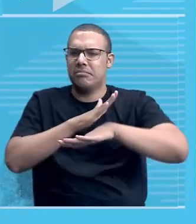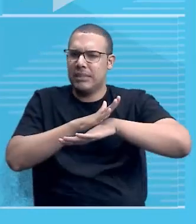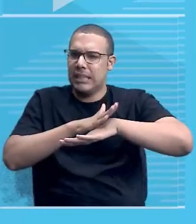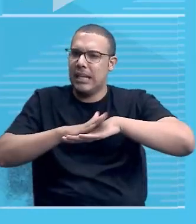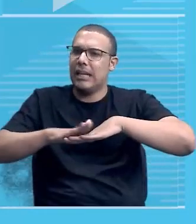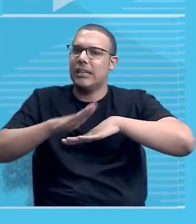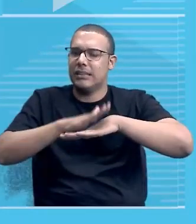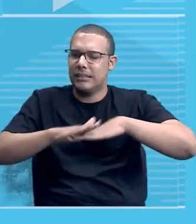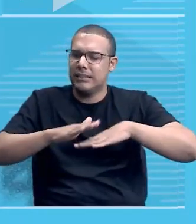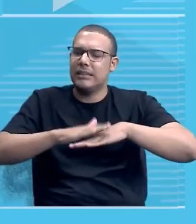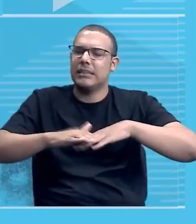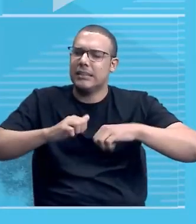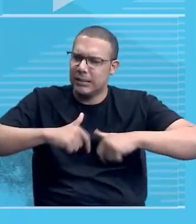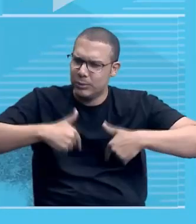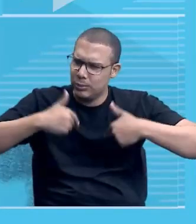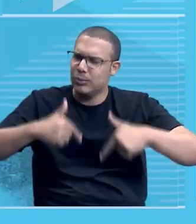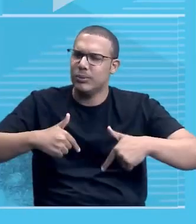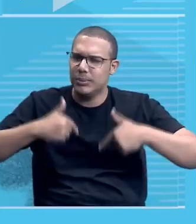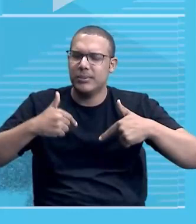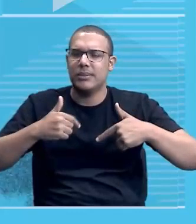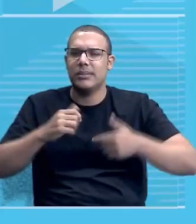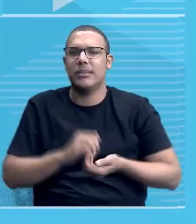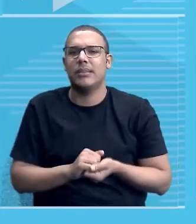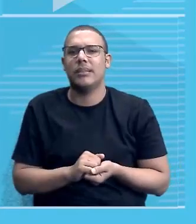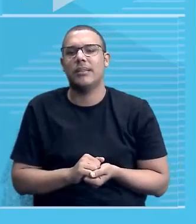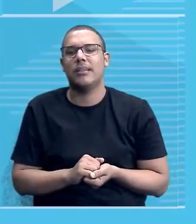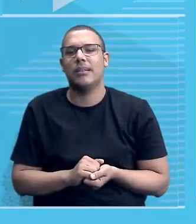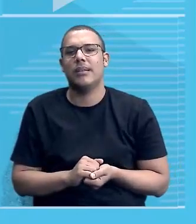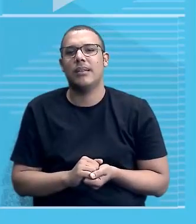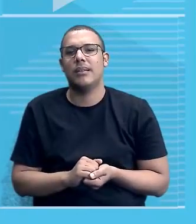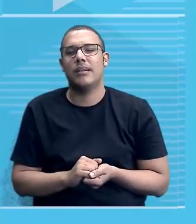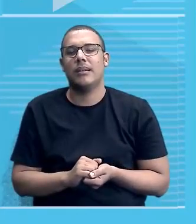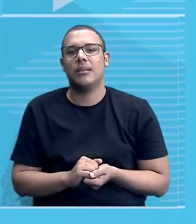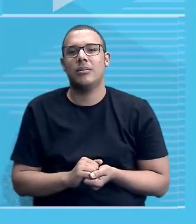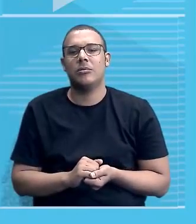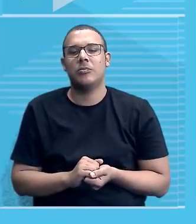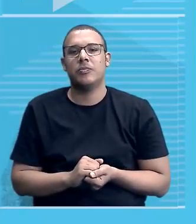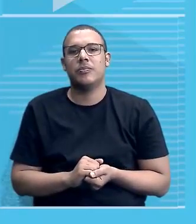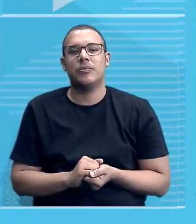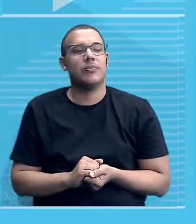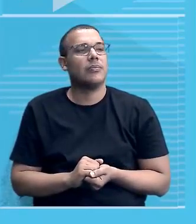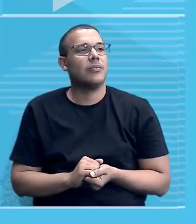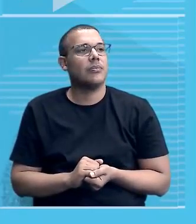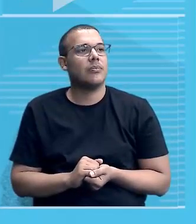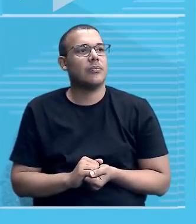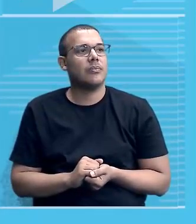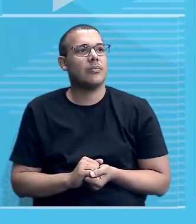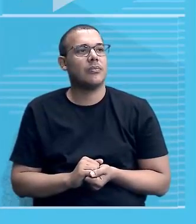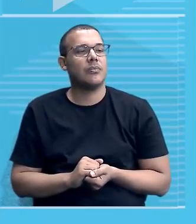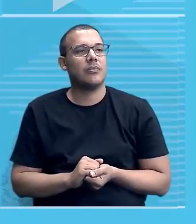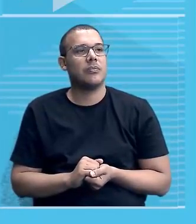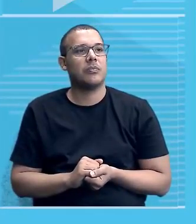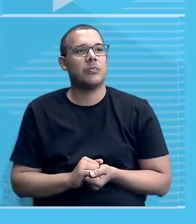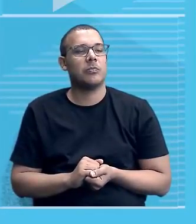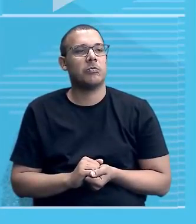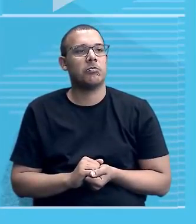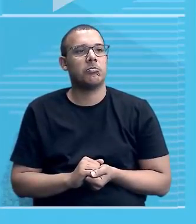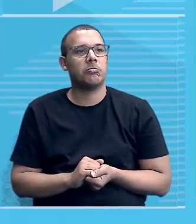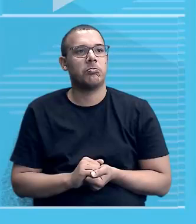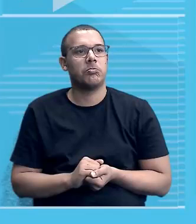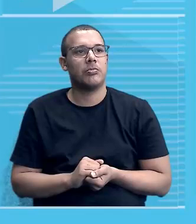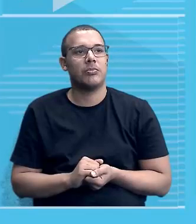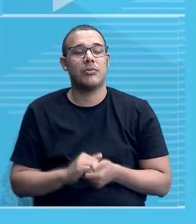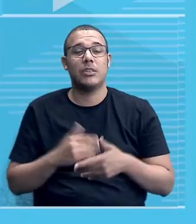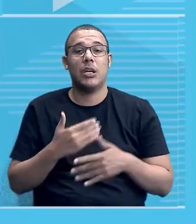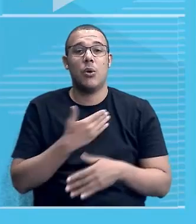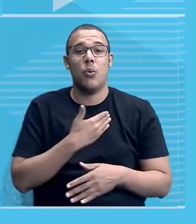as outras dominações por nações europeias foi bem antes, né, foi bem antes. Nesse contexto, o governo de